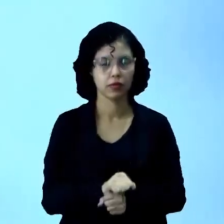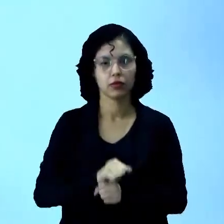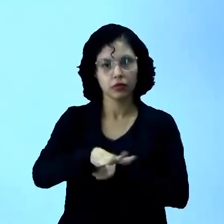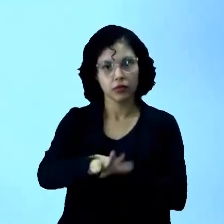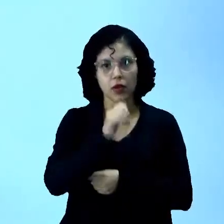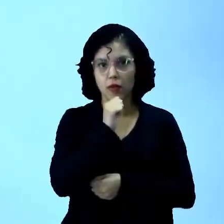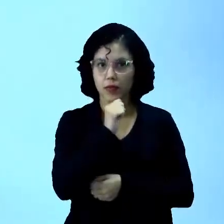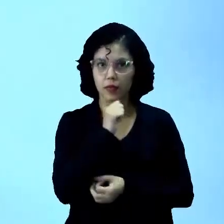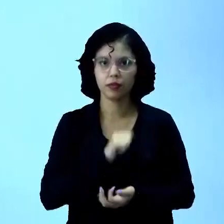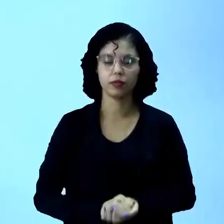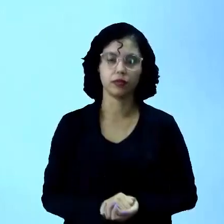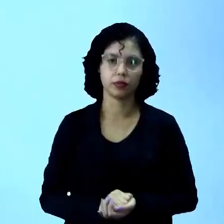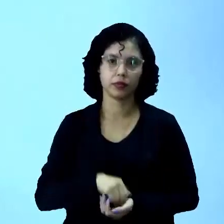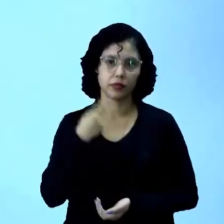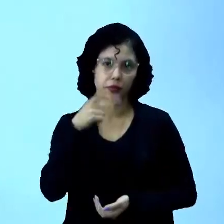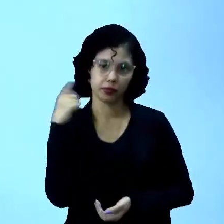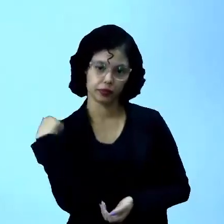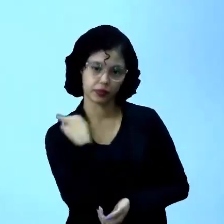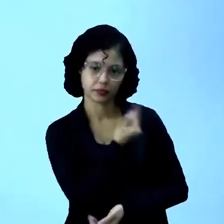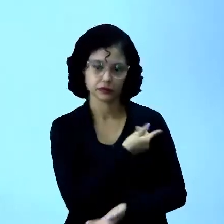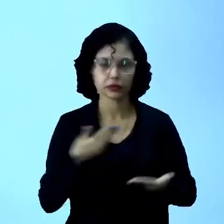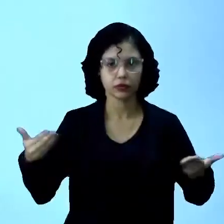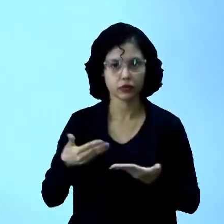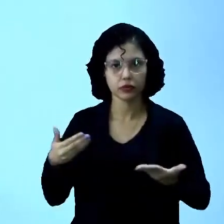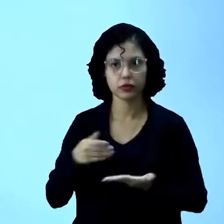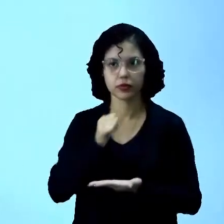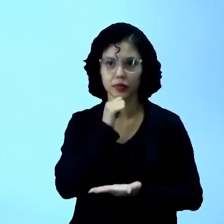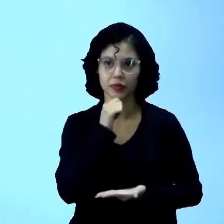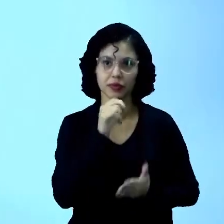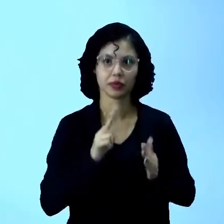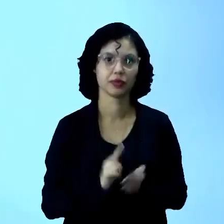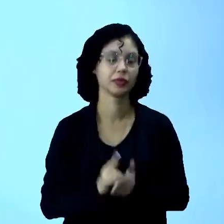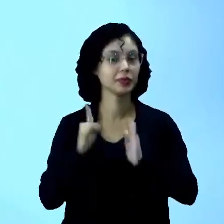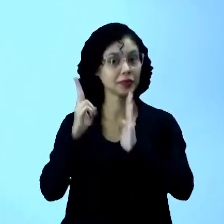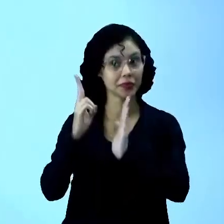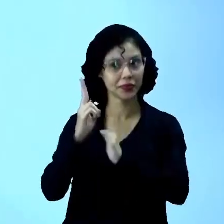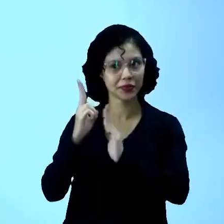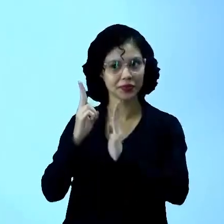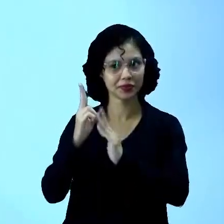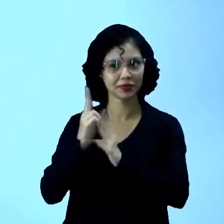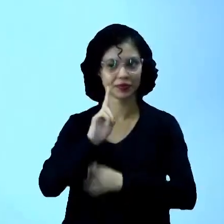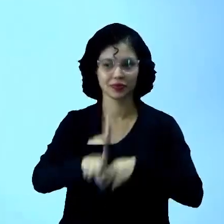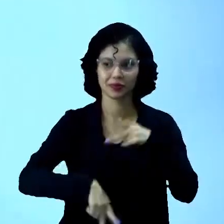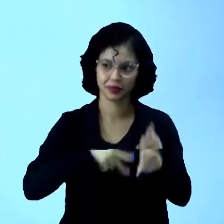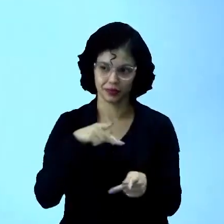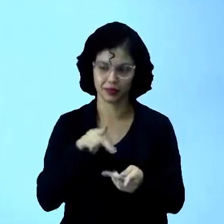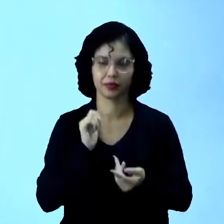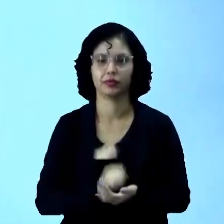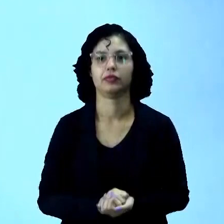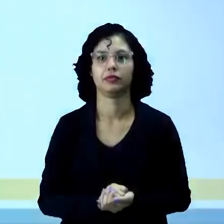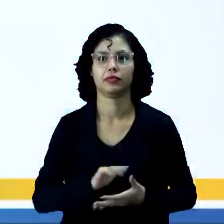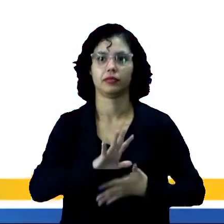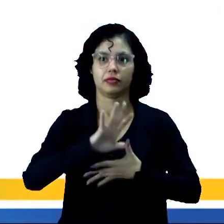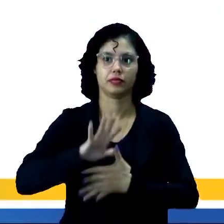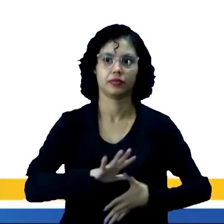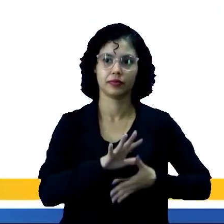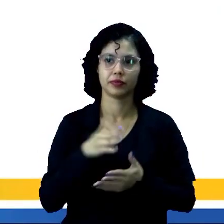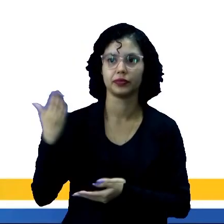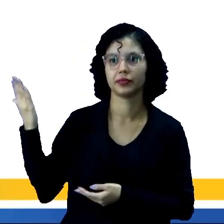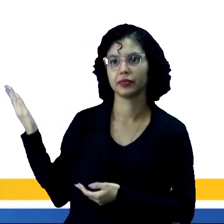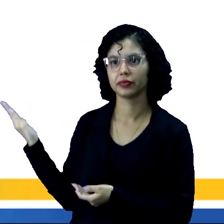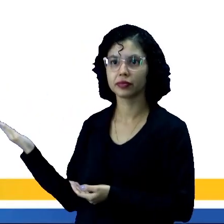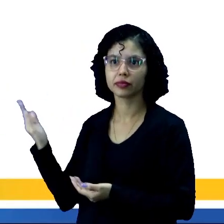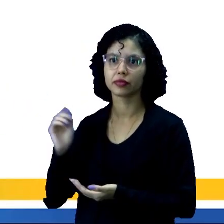Então, se nós vamos falar desses povos originários, nós vamos falar então dos indígenas, dos povos indígenas da América. Vamos lá?